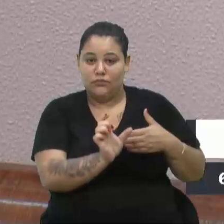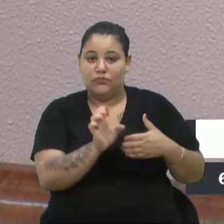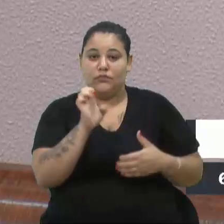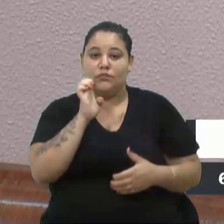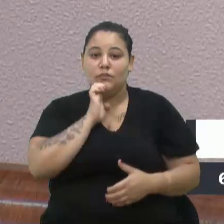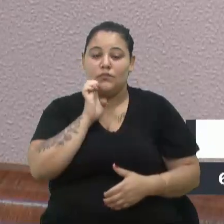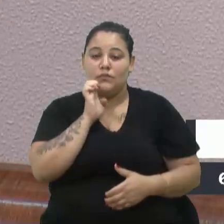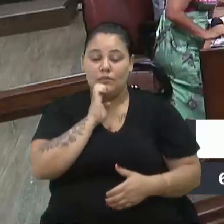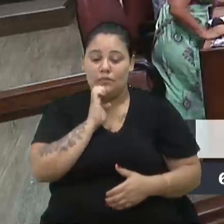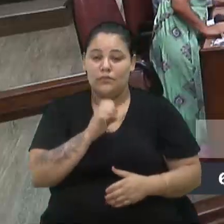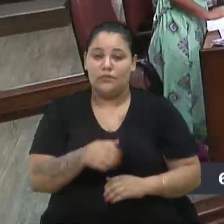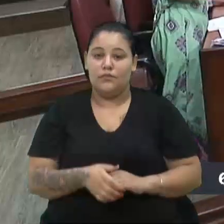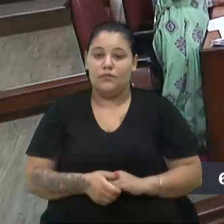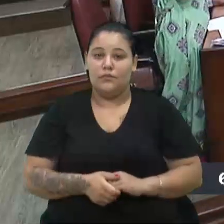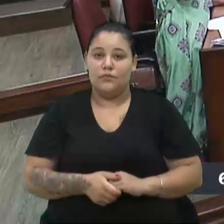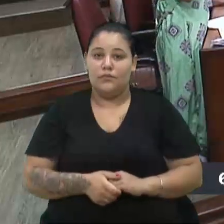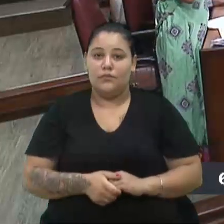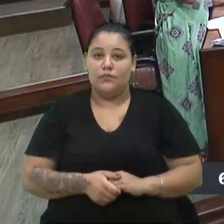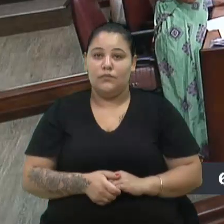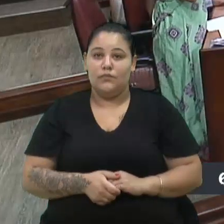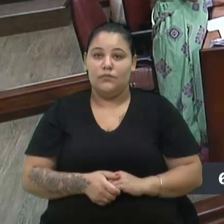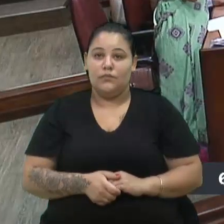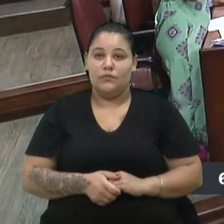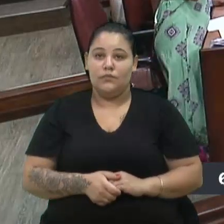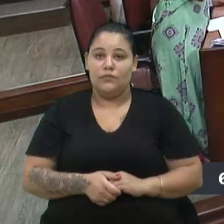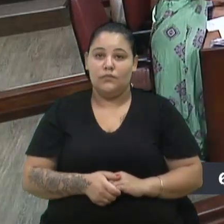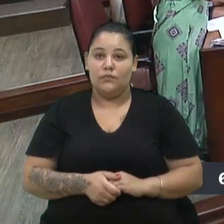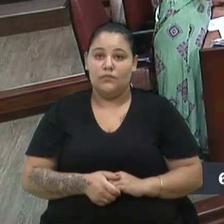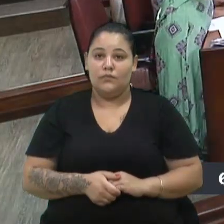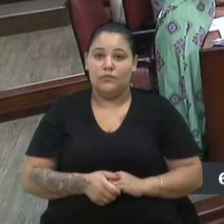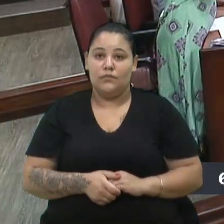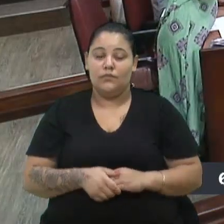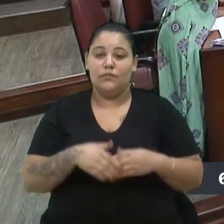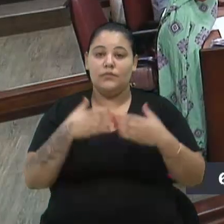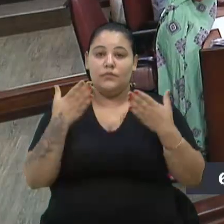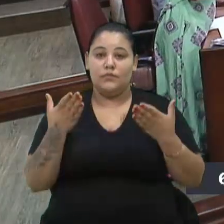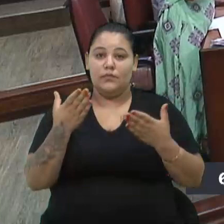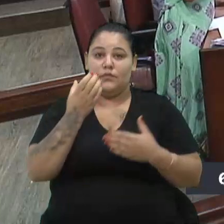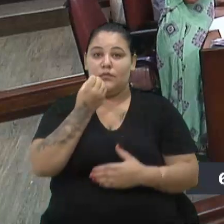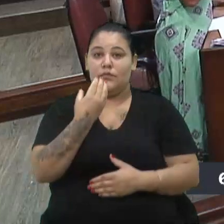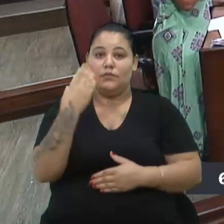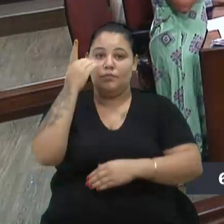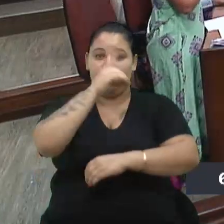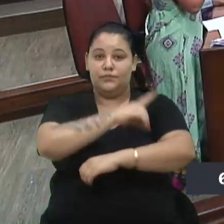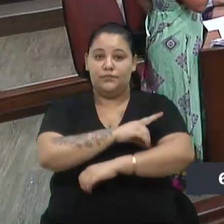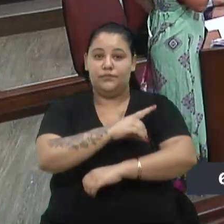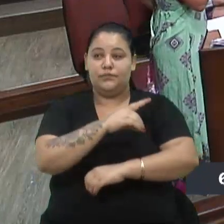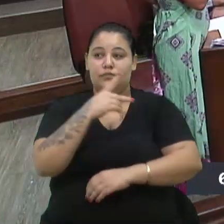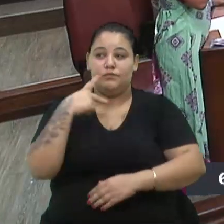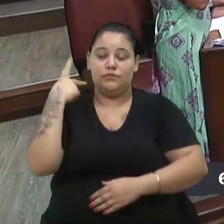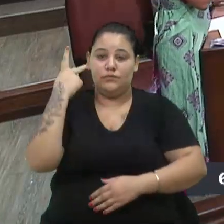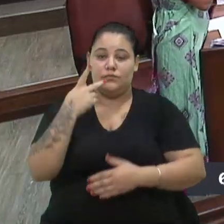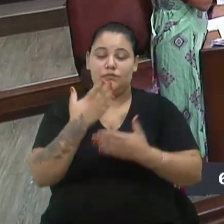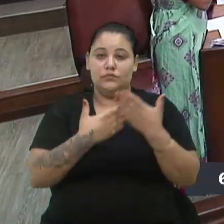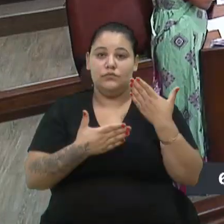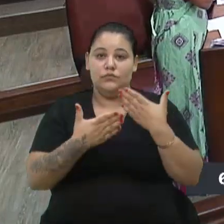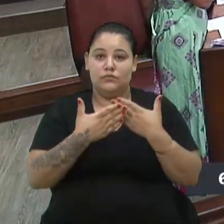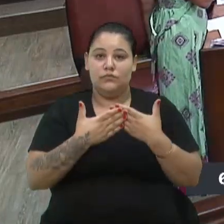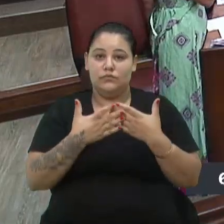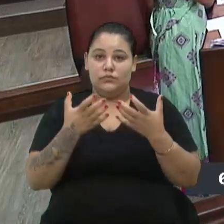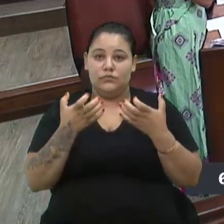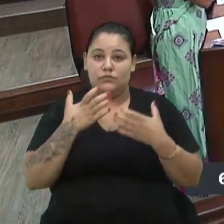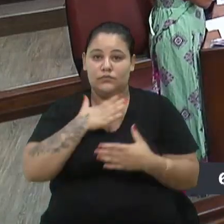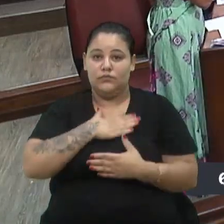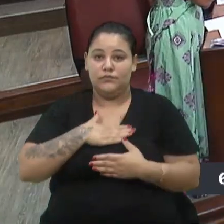Estela Ballardinho, peça a palavra, seu presidente. Então, bom dia a todos e a todas. Gostaria de deixar uma saudação